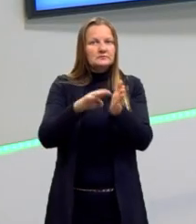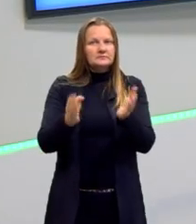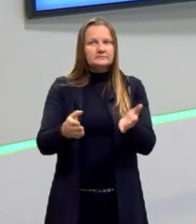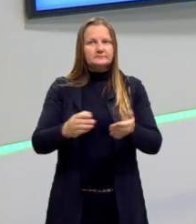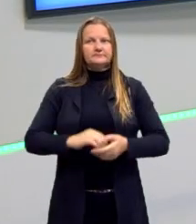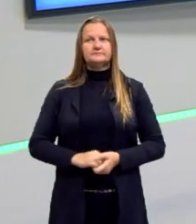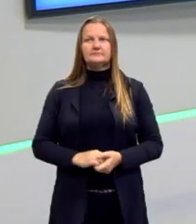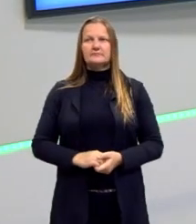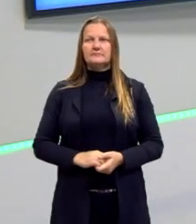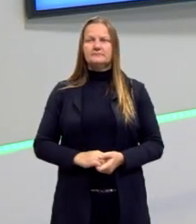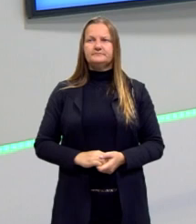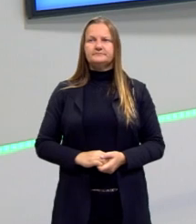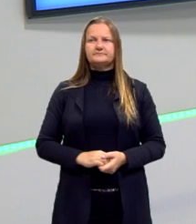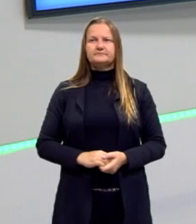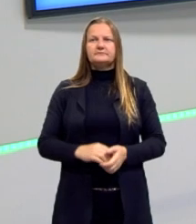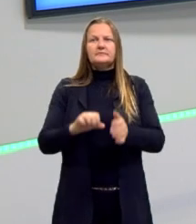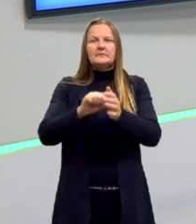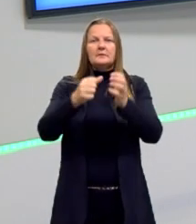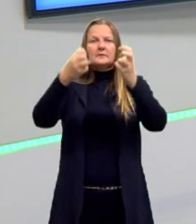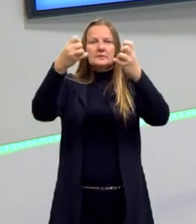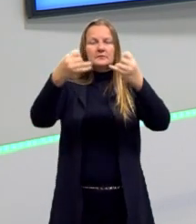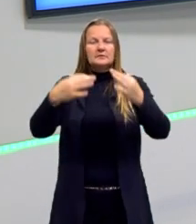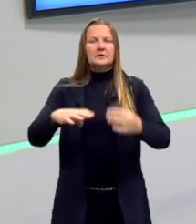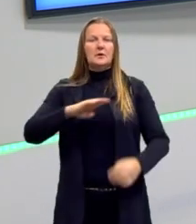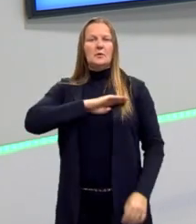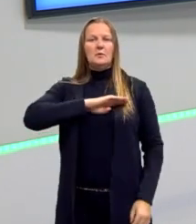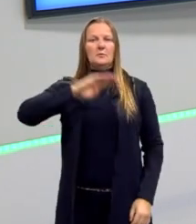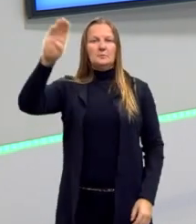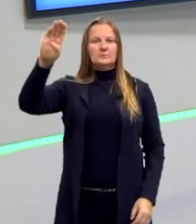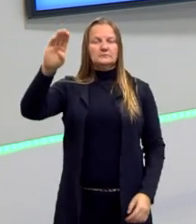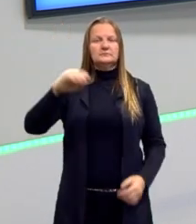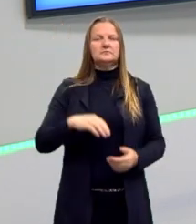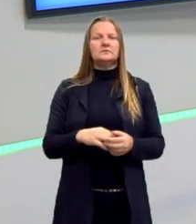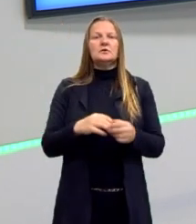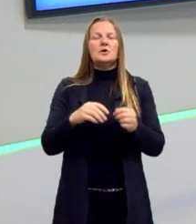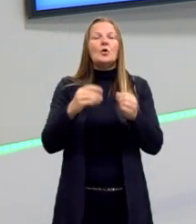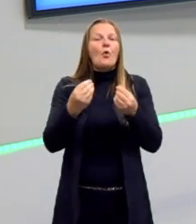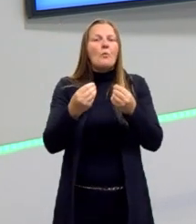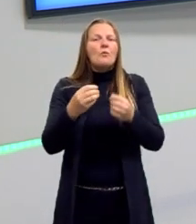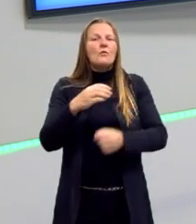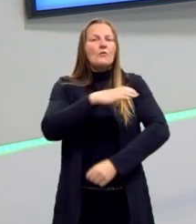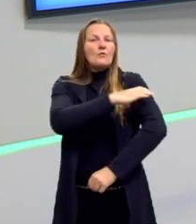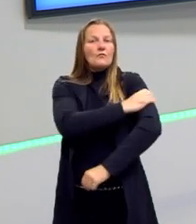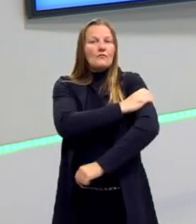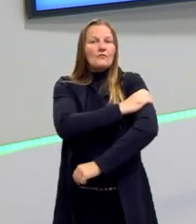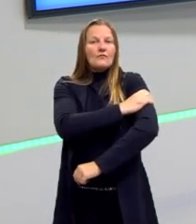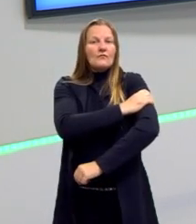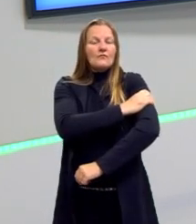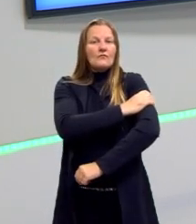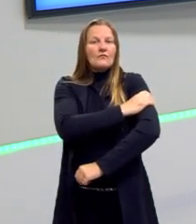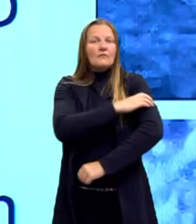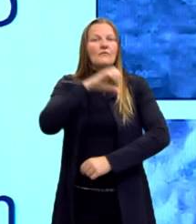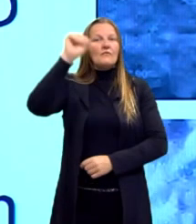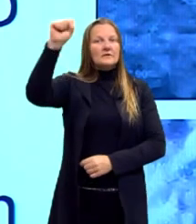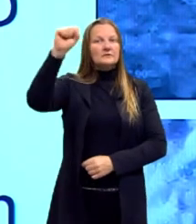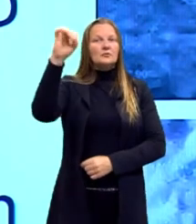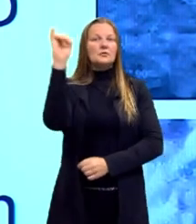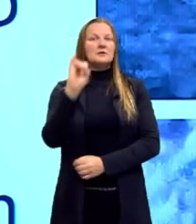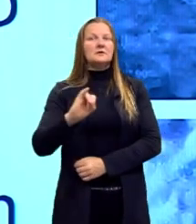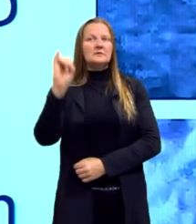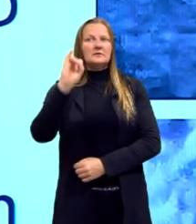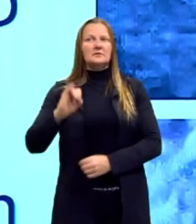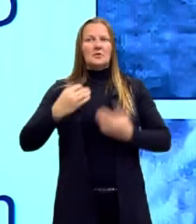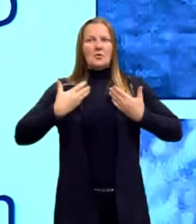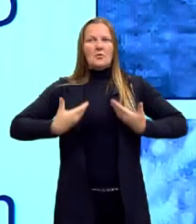E aqui, então, primeiro a gente vai falar sobre Mussolini e o fascismo italiano. Aqui a gente tem uma imagem do Mussolini, né, com as suas vestes